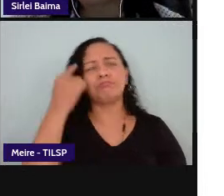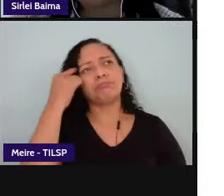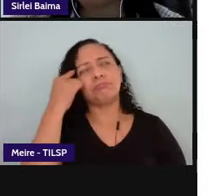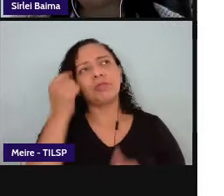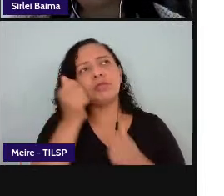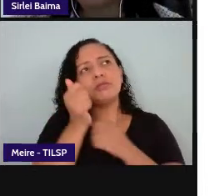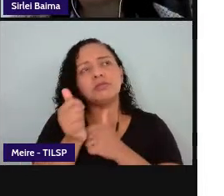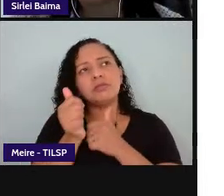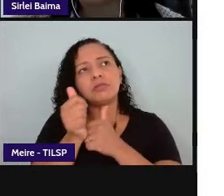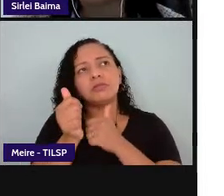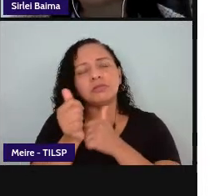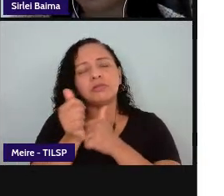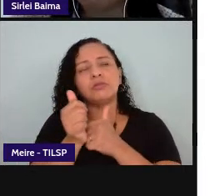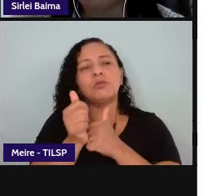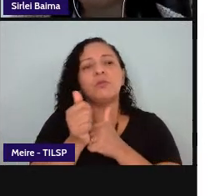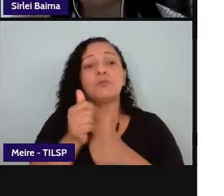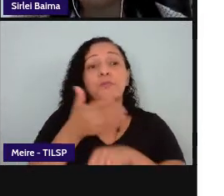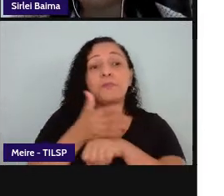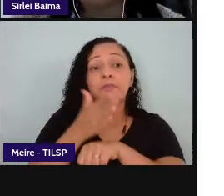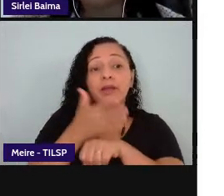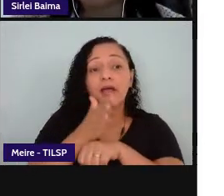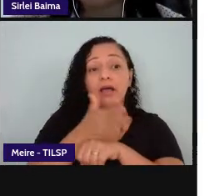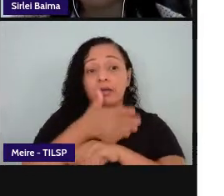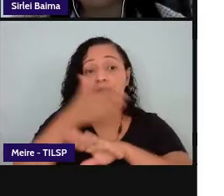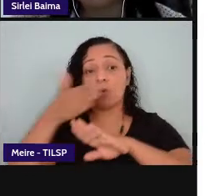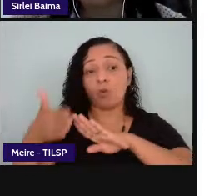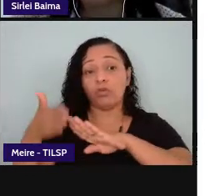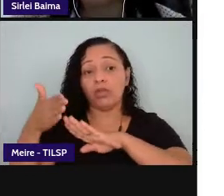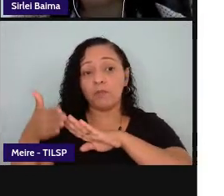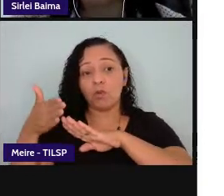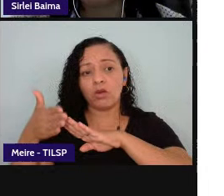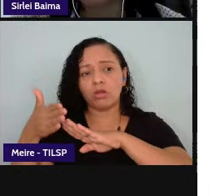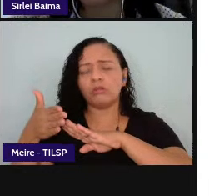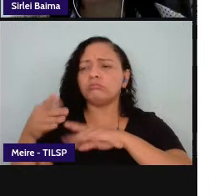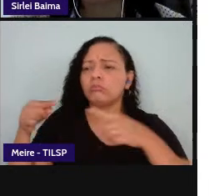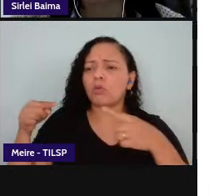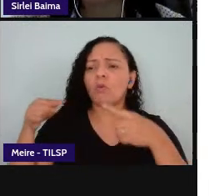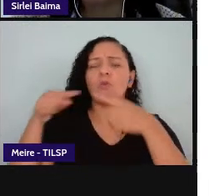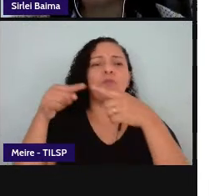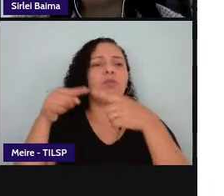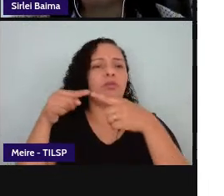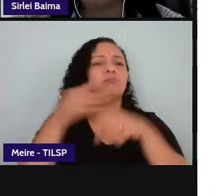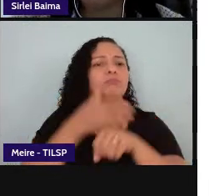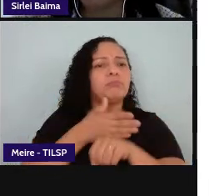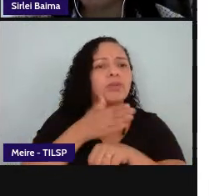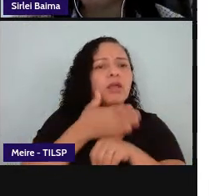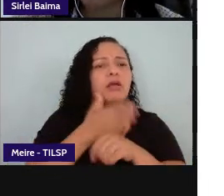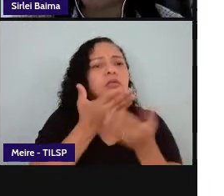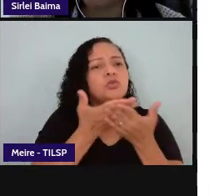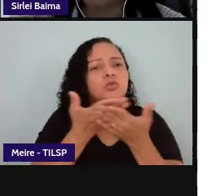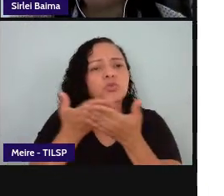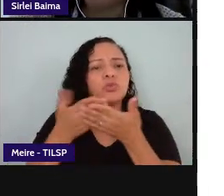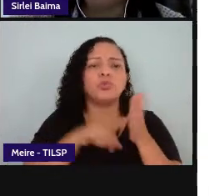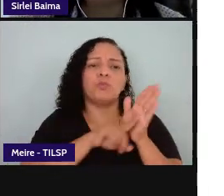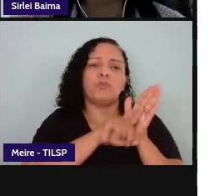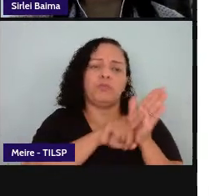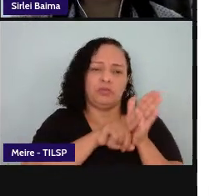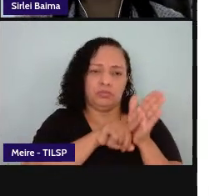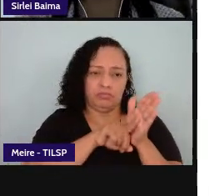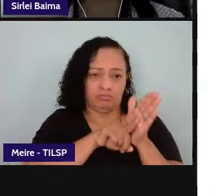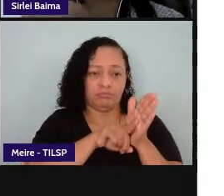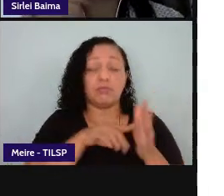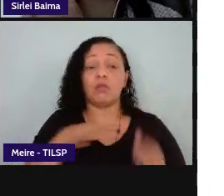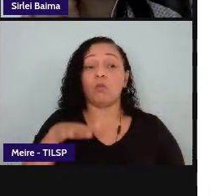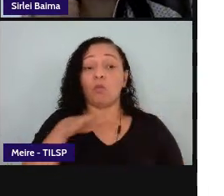práticas contemporâneas que contemplem esse esse essas práticas de estudo e pesquisa o campo